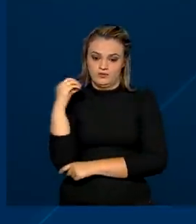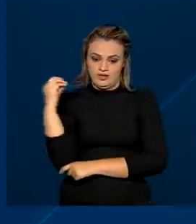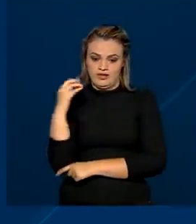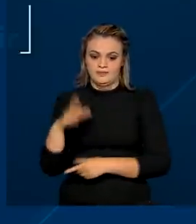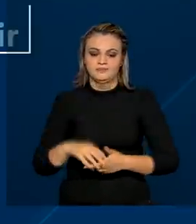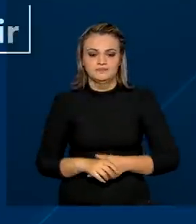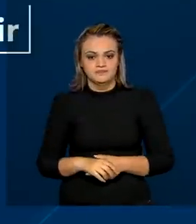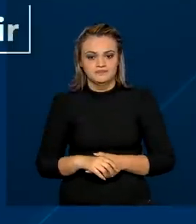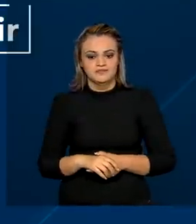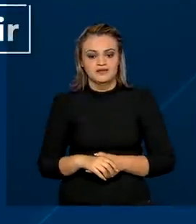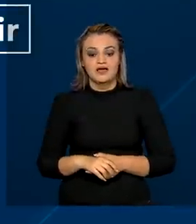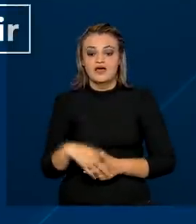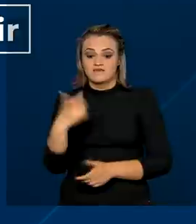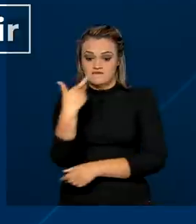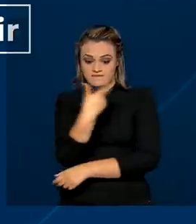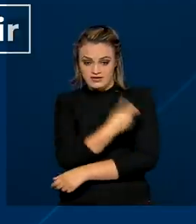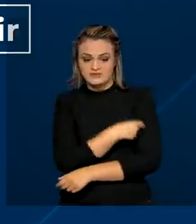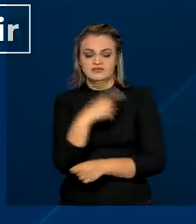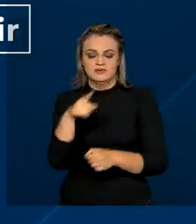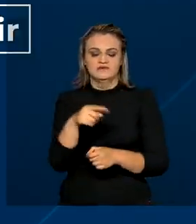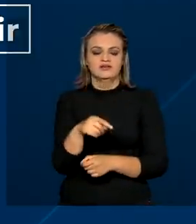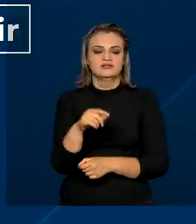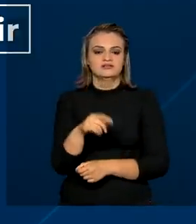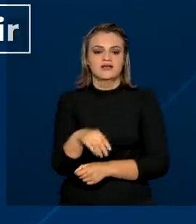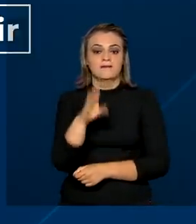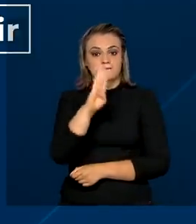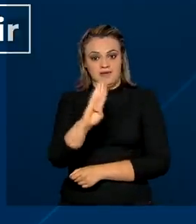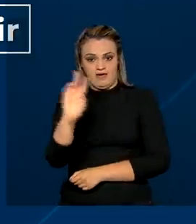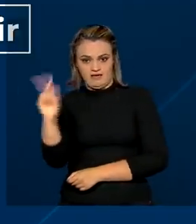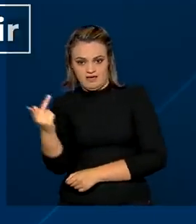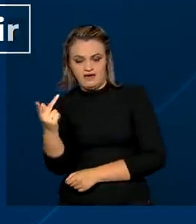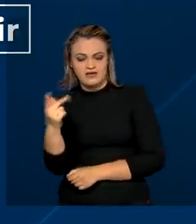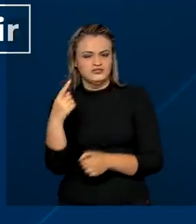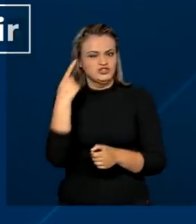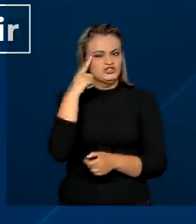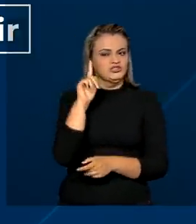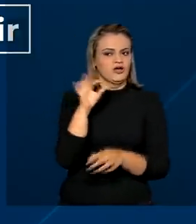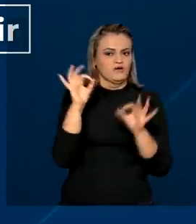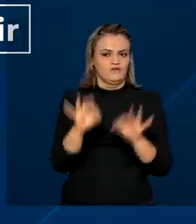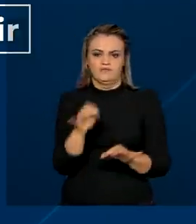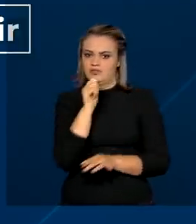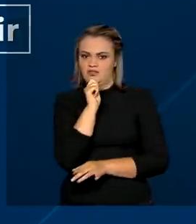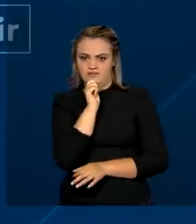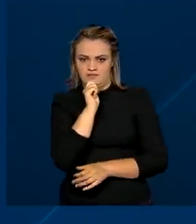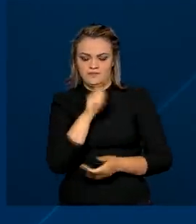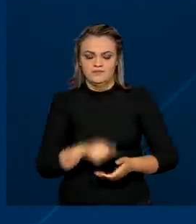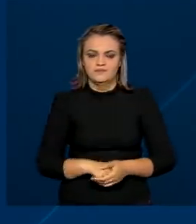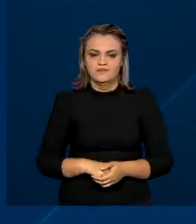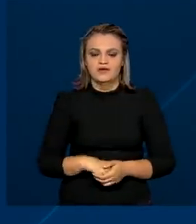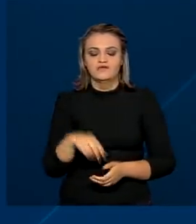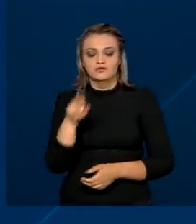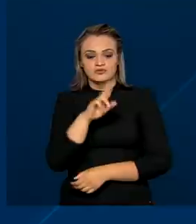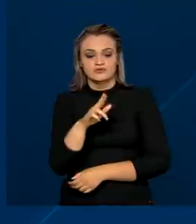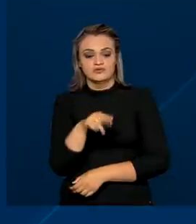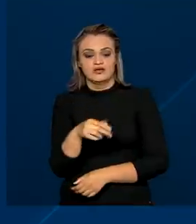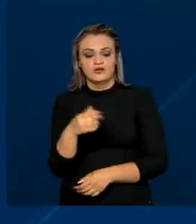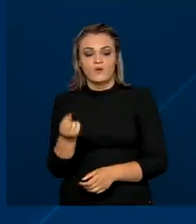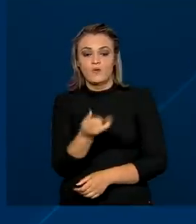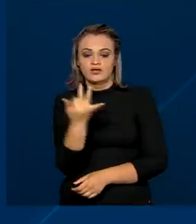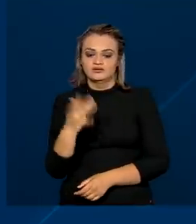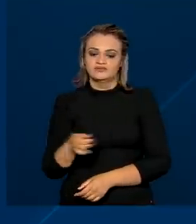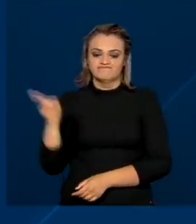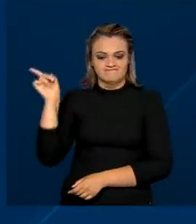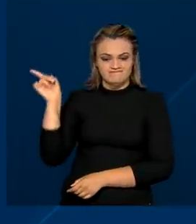As doses também vão ser aplicadas em Belo Horizonte, em data ainda a ser confirmada. Serão usadas 4.050